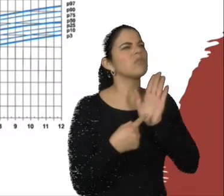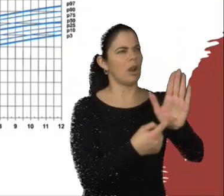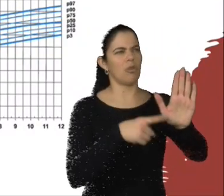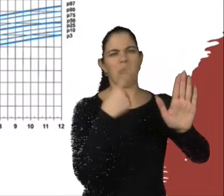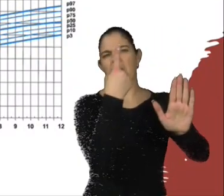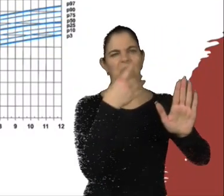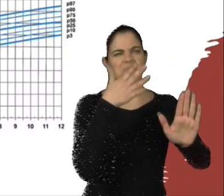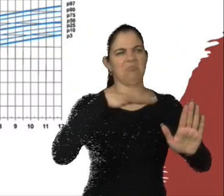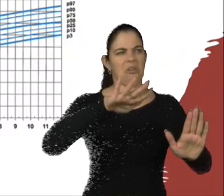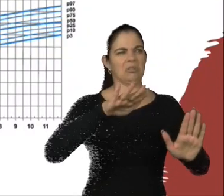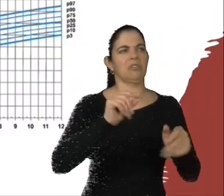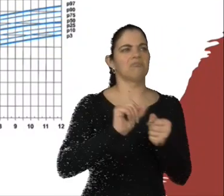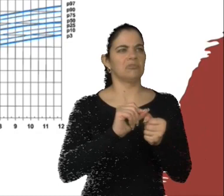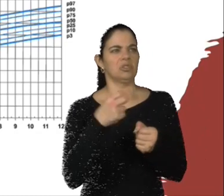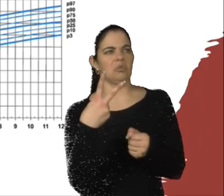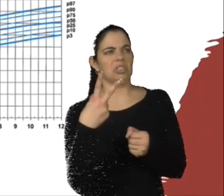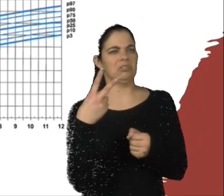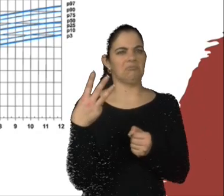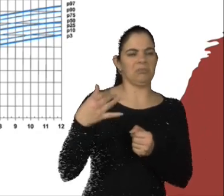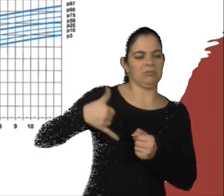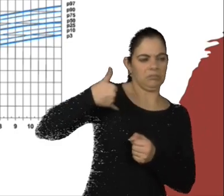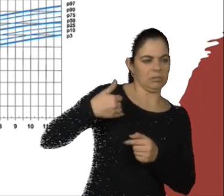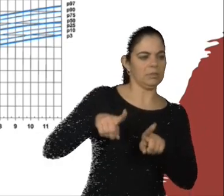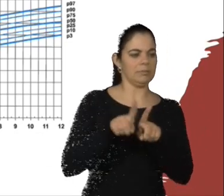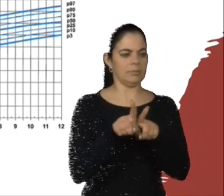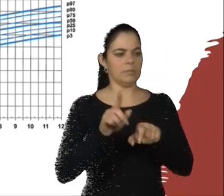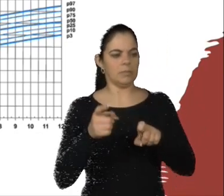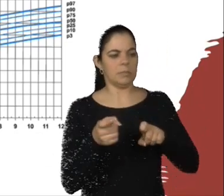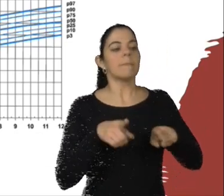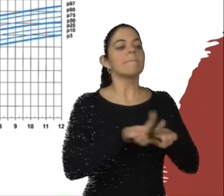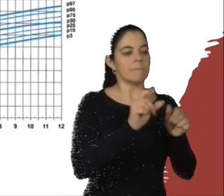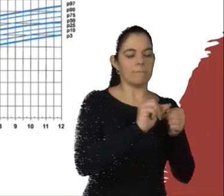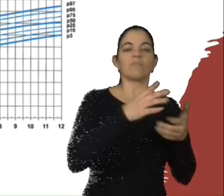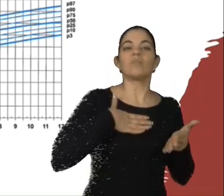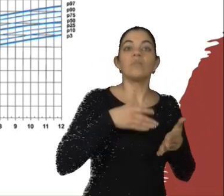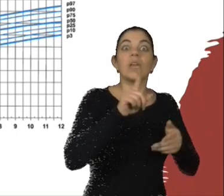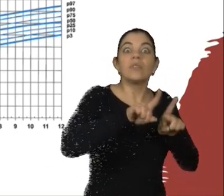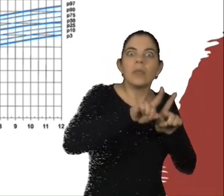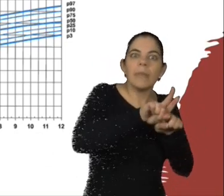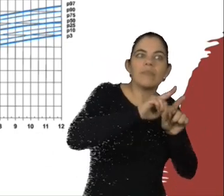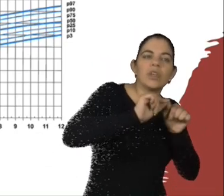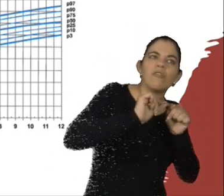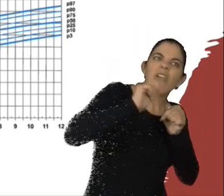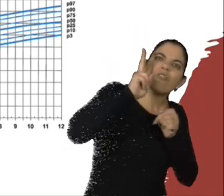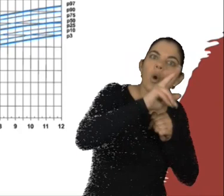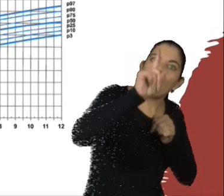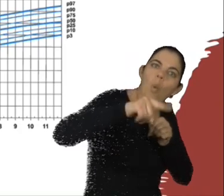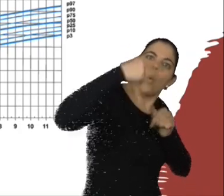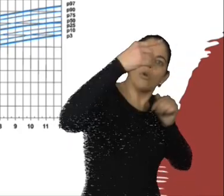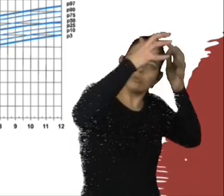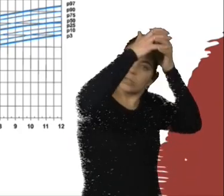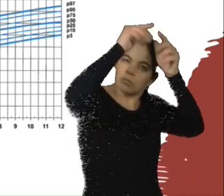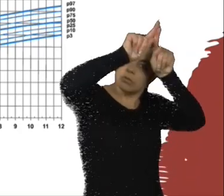criança de dois anos, e um crânio mais à direita, e duas lâminas mostrando o padrão de curva do perímetro cefálico, nós notamos que,